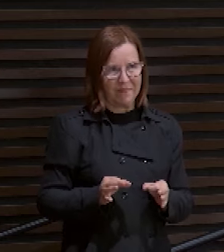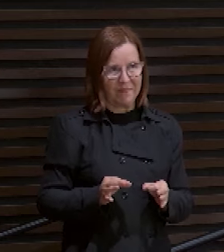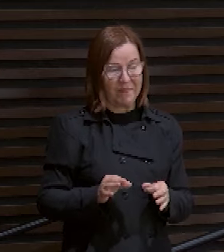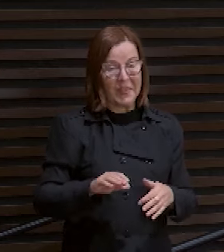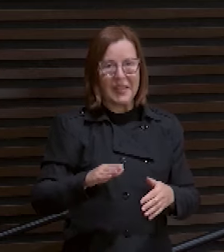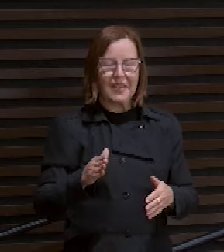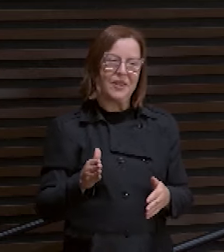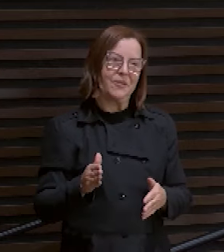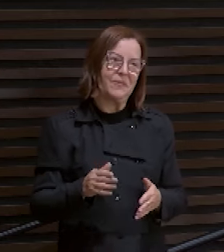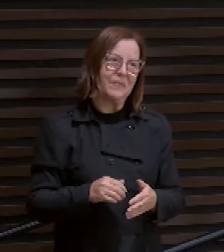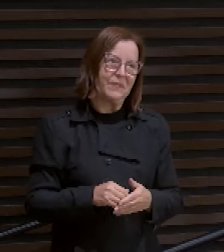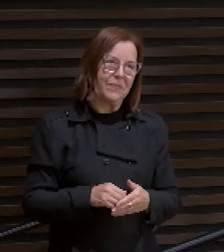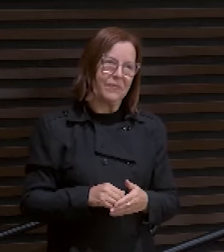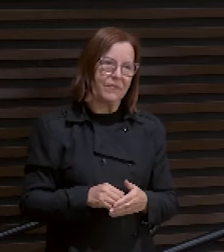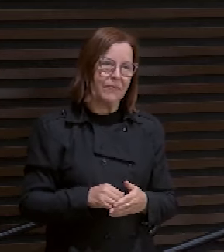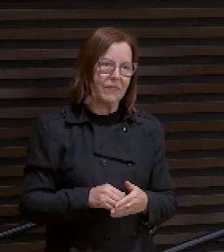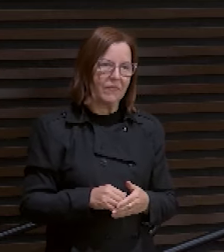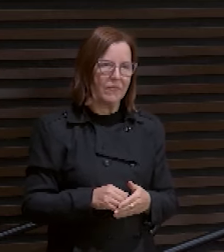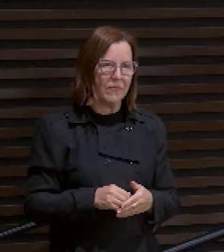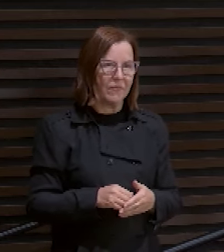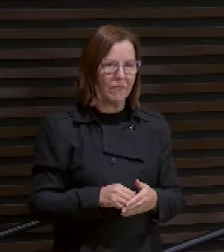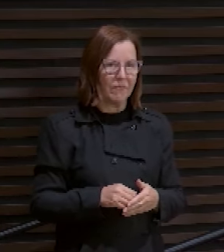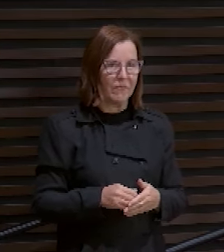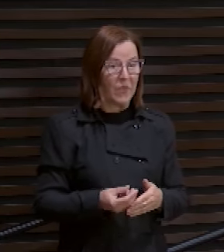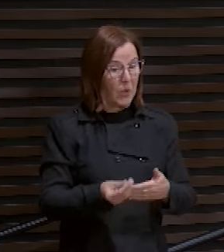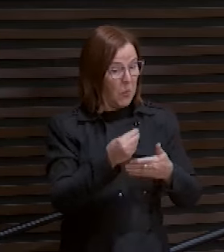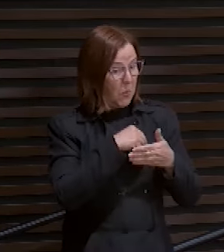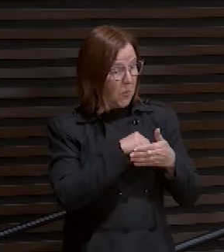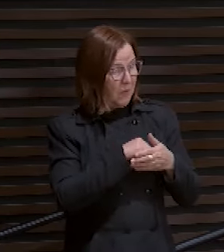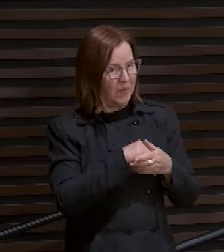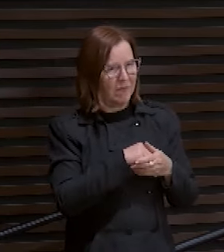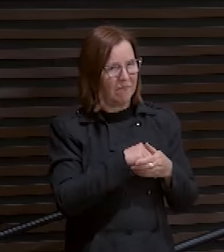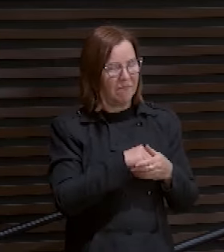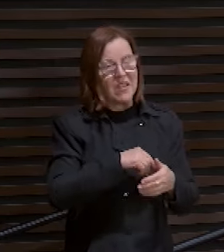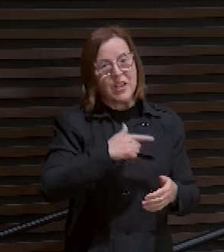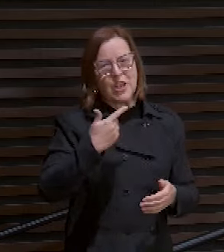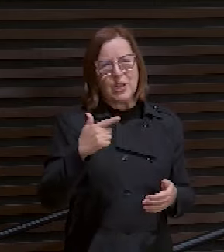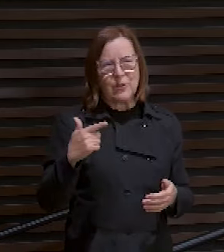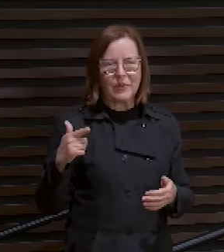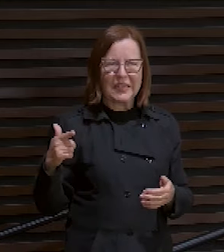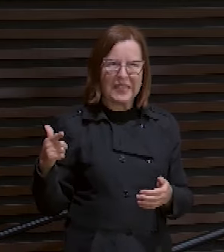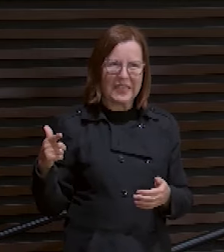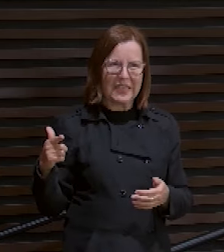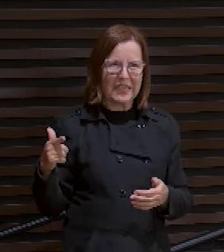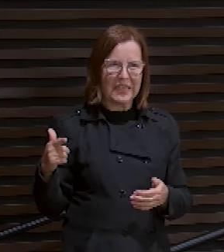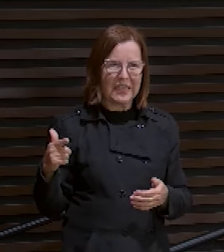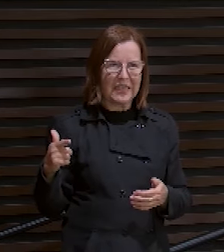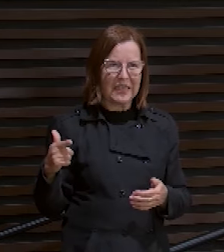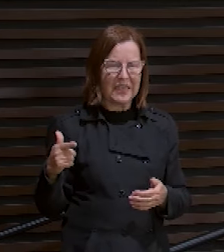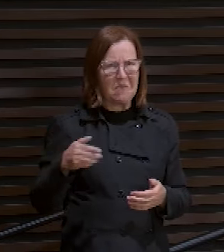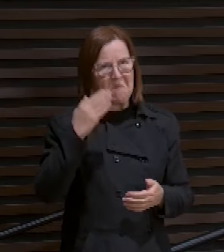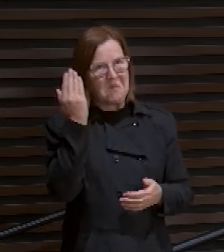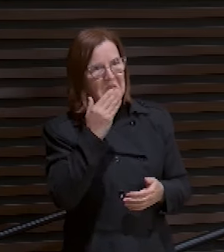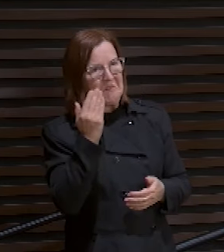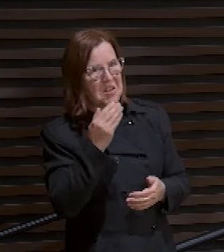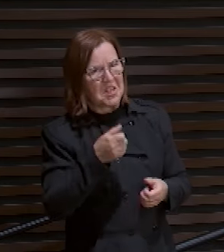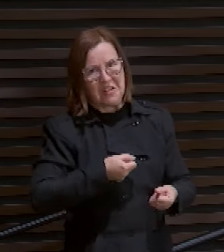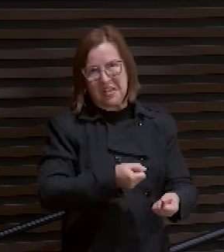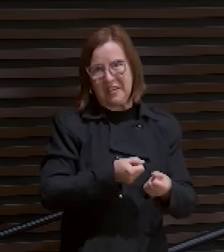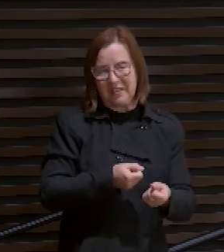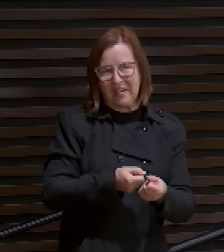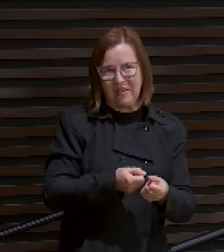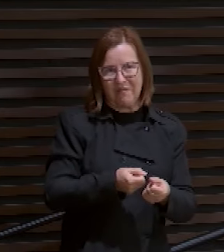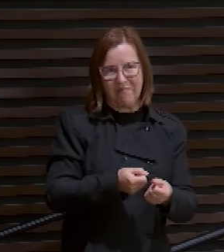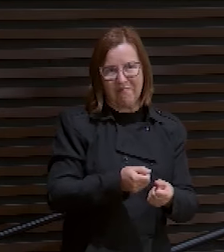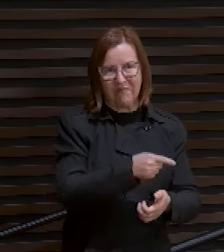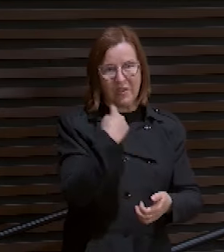Então, guarde aí no seu coração. Não existe uma aprovação, uma tentação que nós